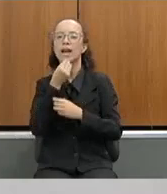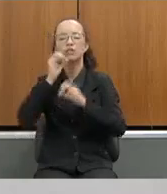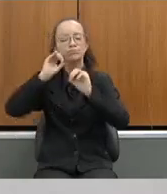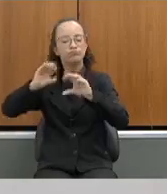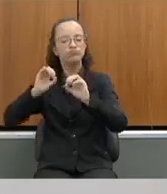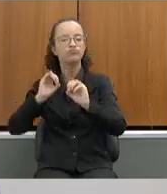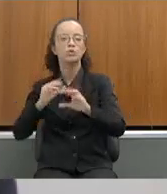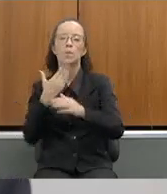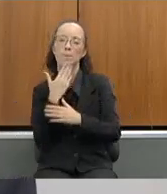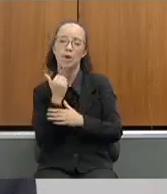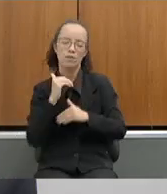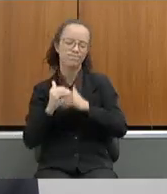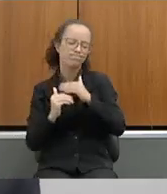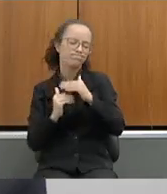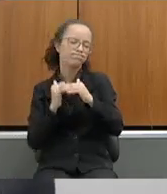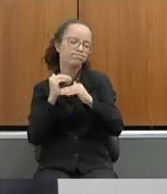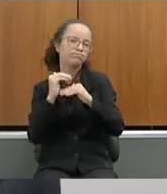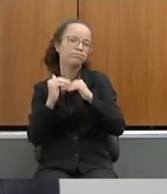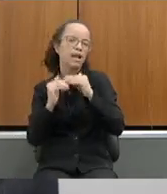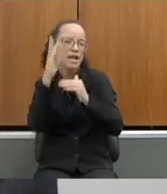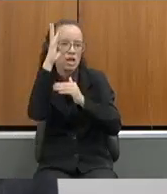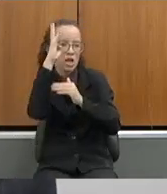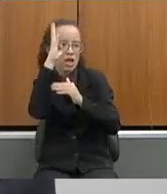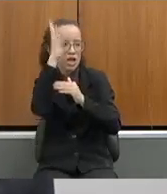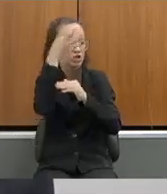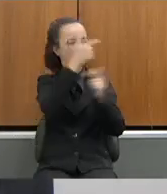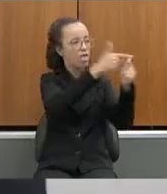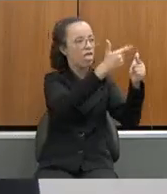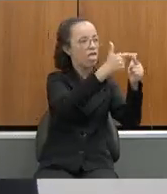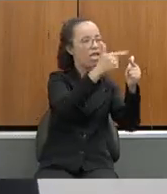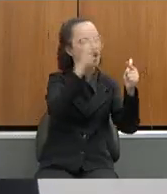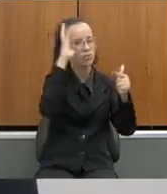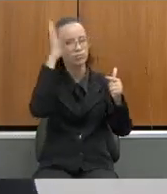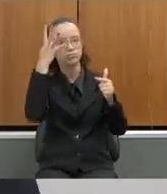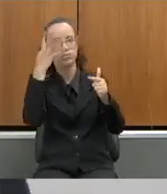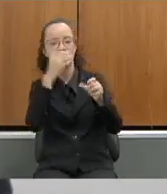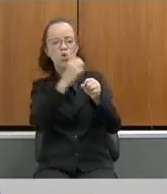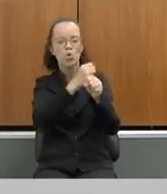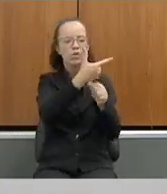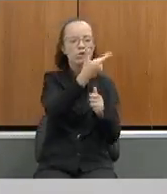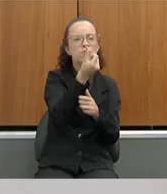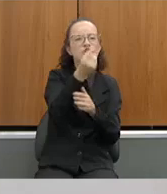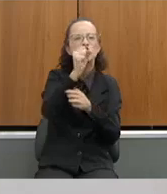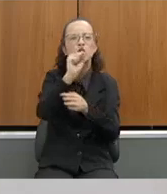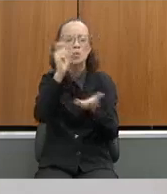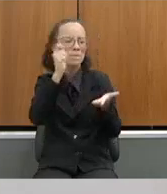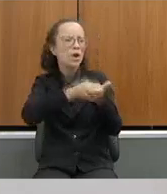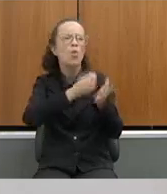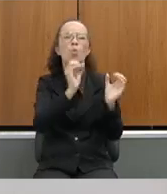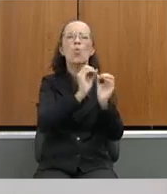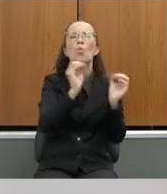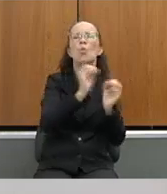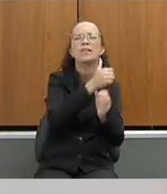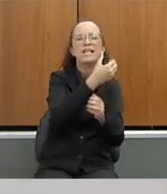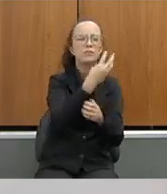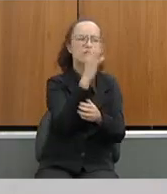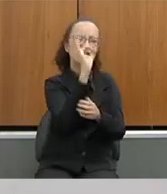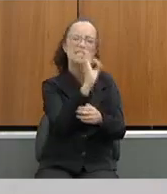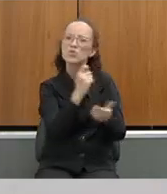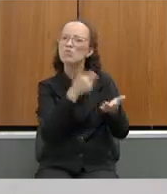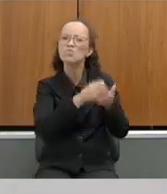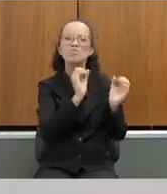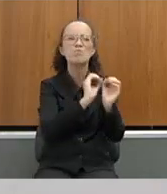resolver aquelas coisas, não pagar o 10 terceiro de 2018, atrasar o pagamento dos